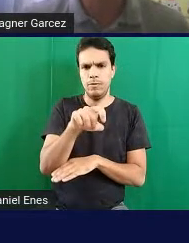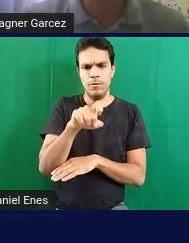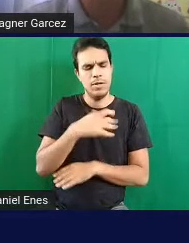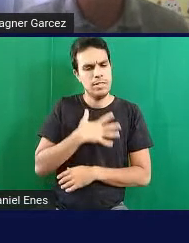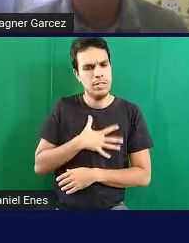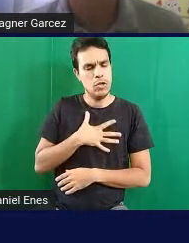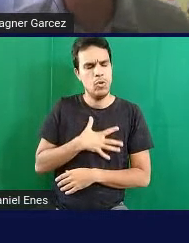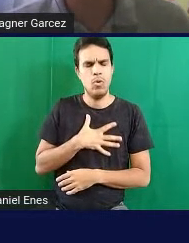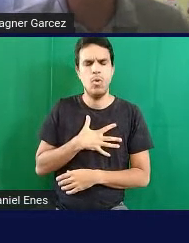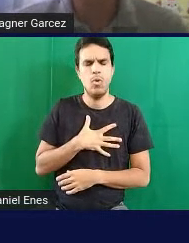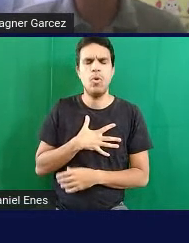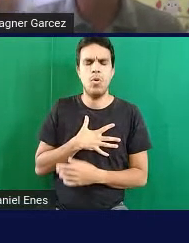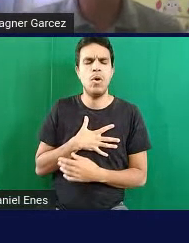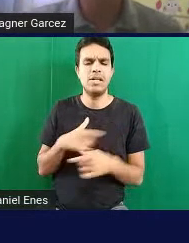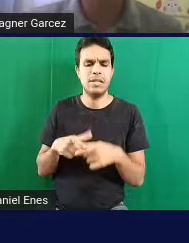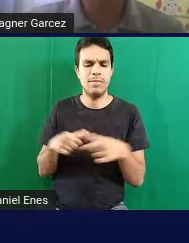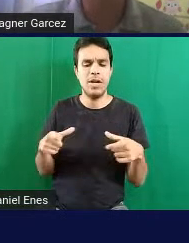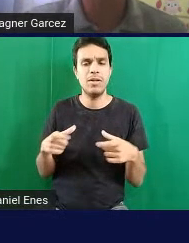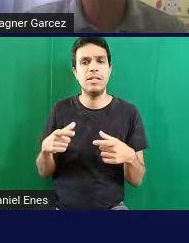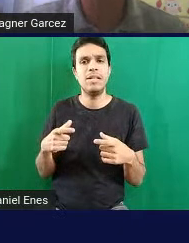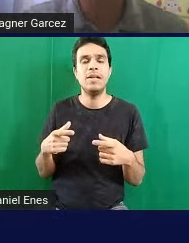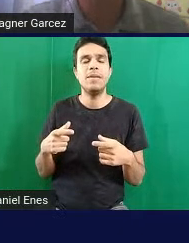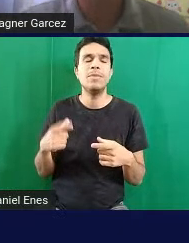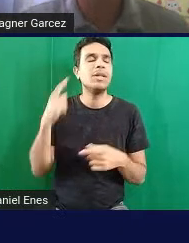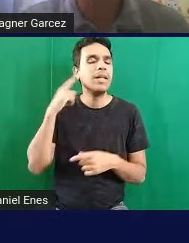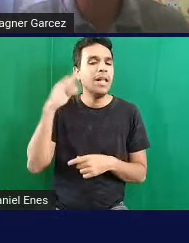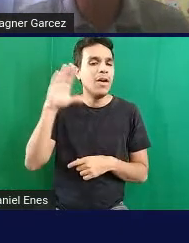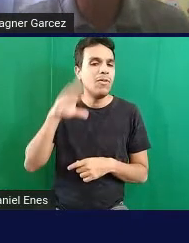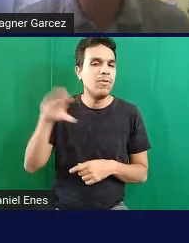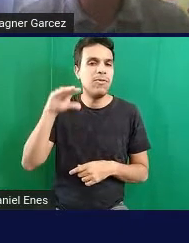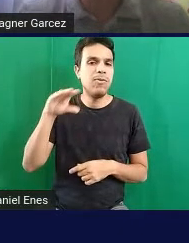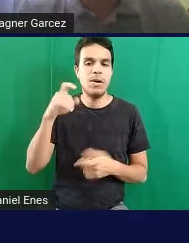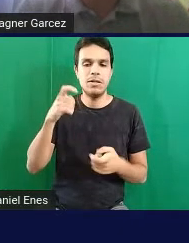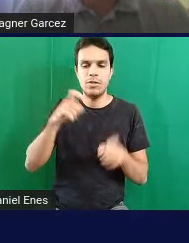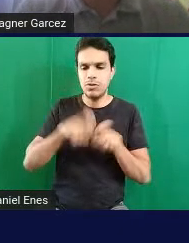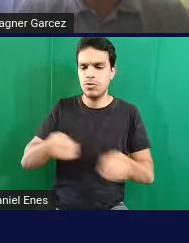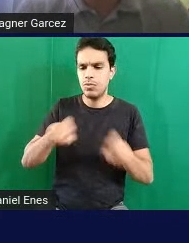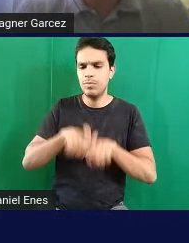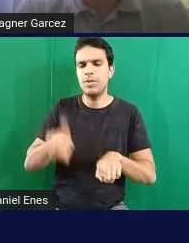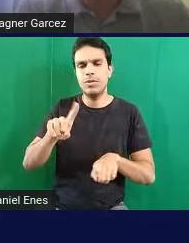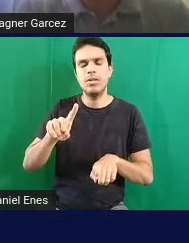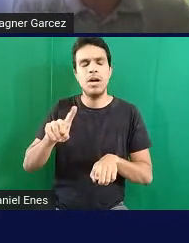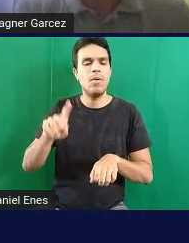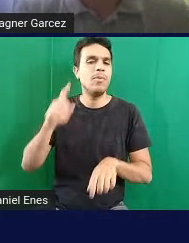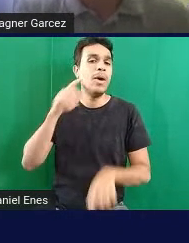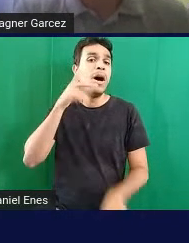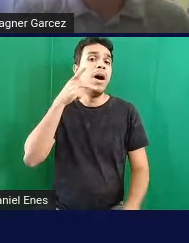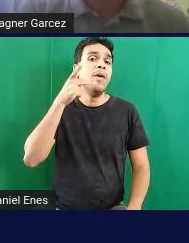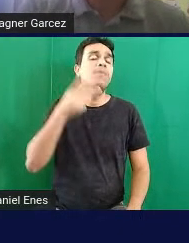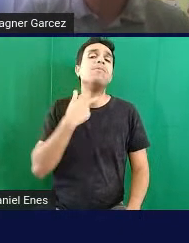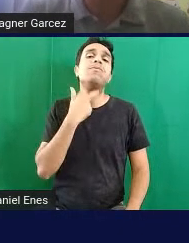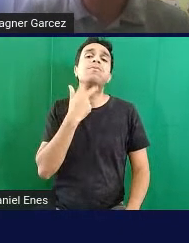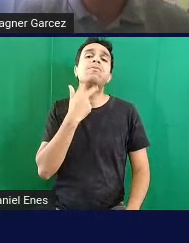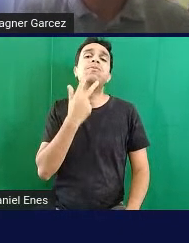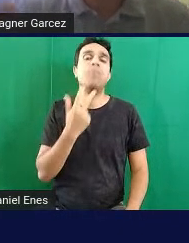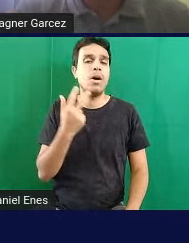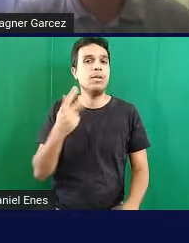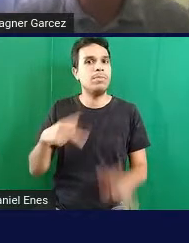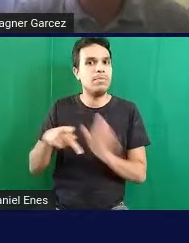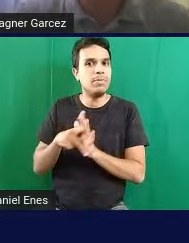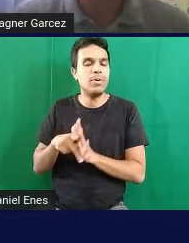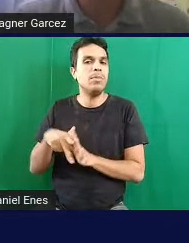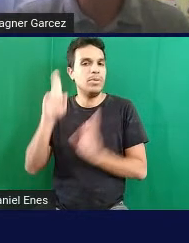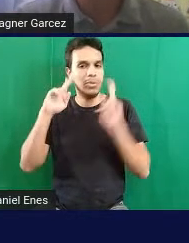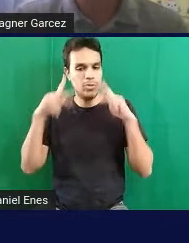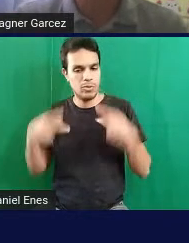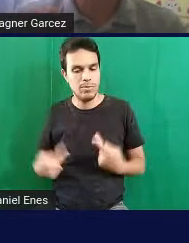porque ele não tem aquela voz metalizada, é uma voz humana, que é uma coisa mais aconchegante para a